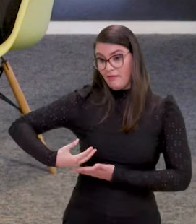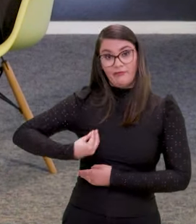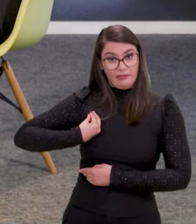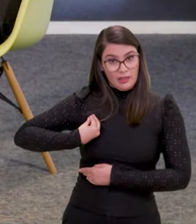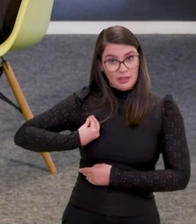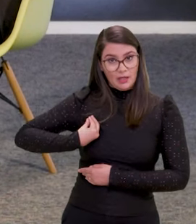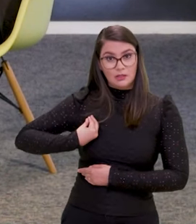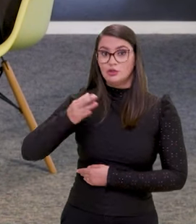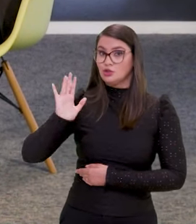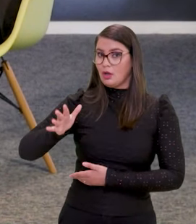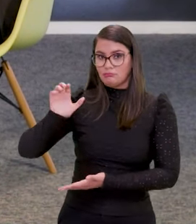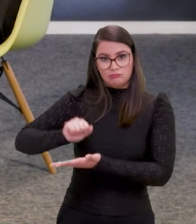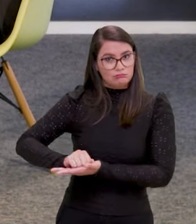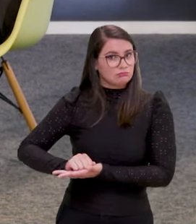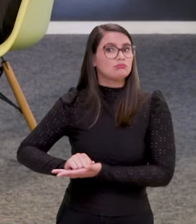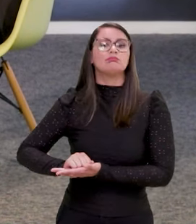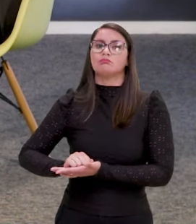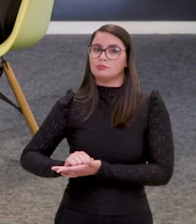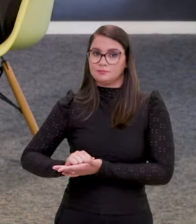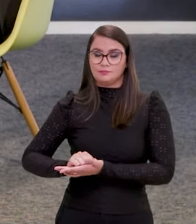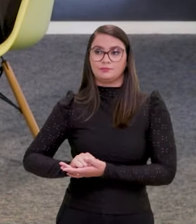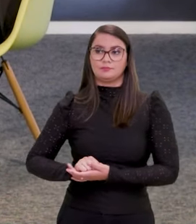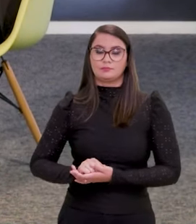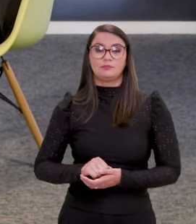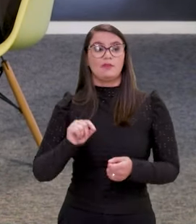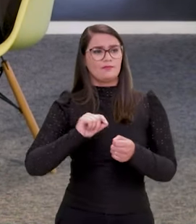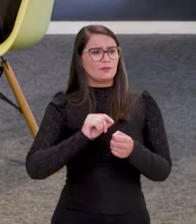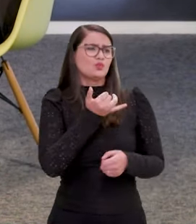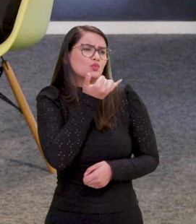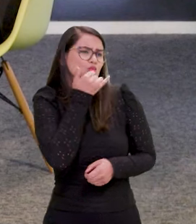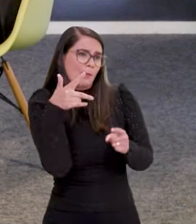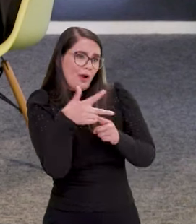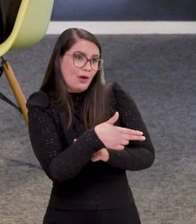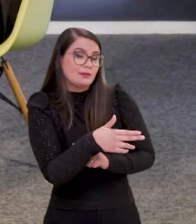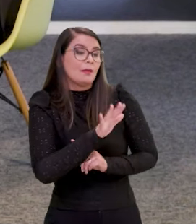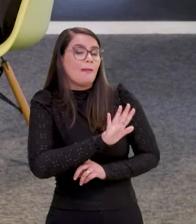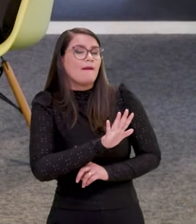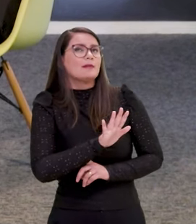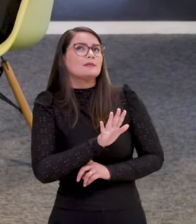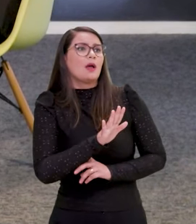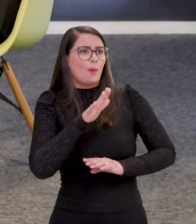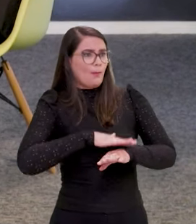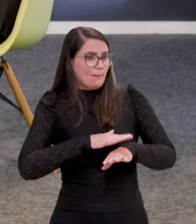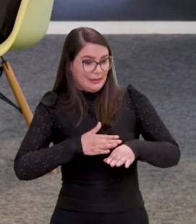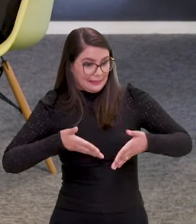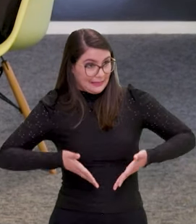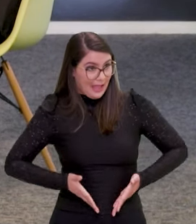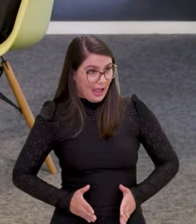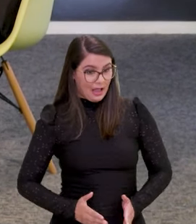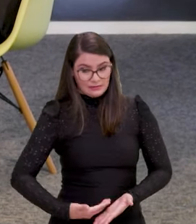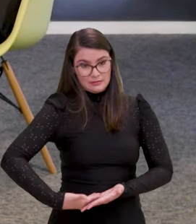a gente tem o bebê até o final de ciclo de vida. Desculpa interrompê-lo, mas assim, quando o bebê